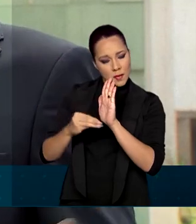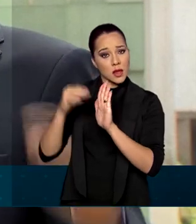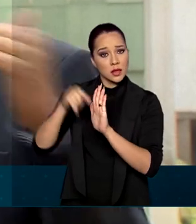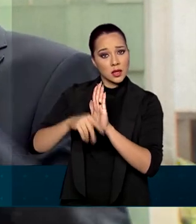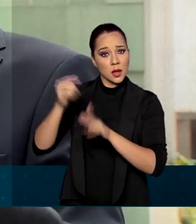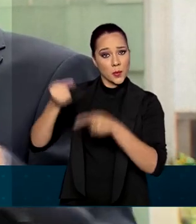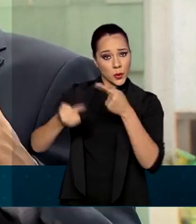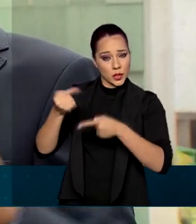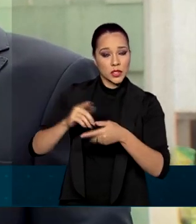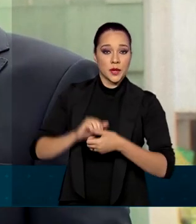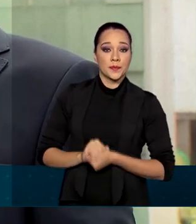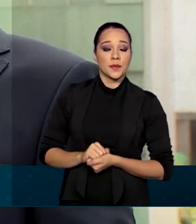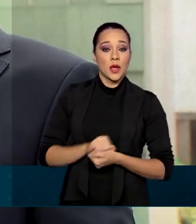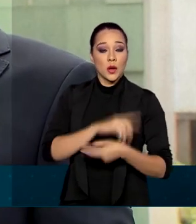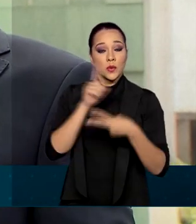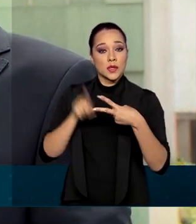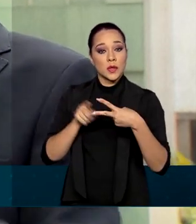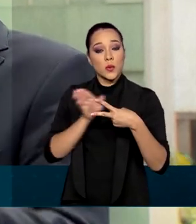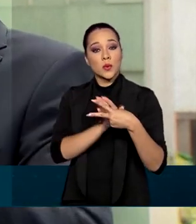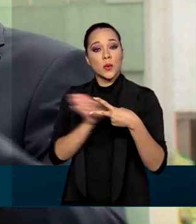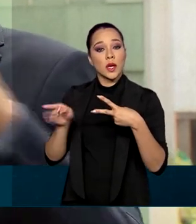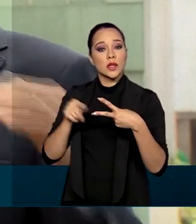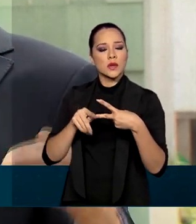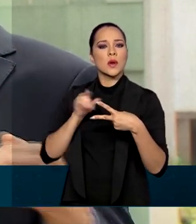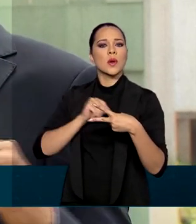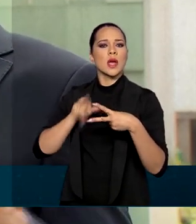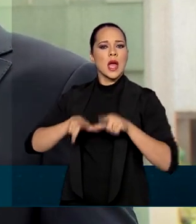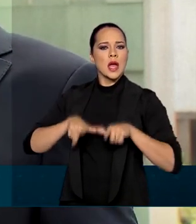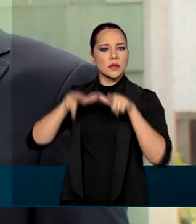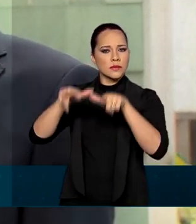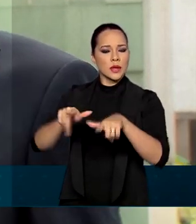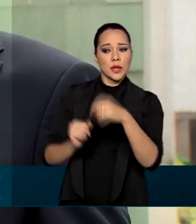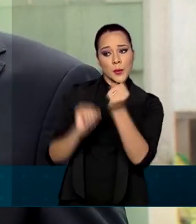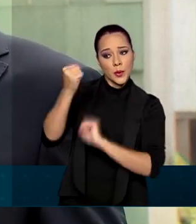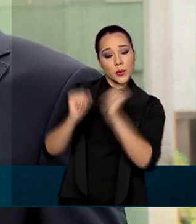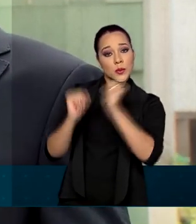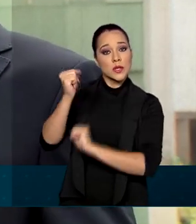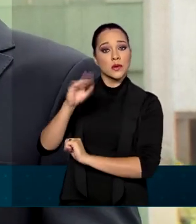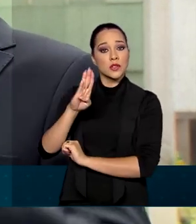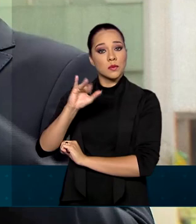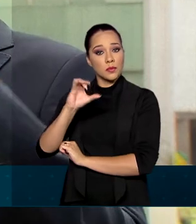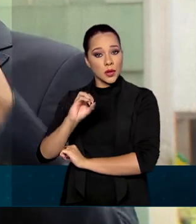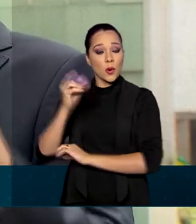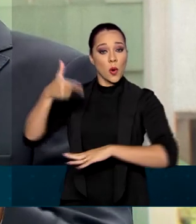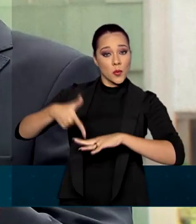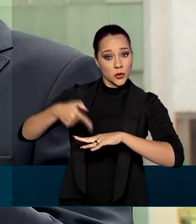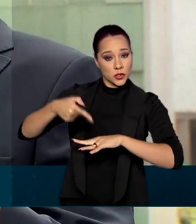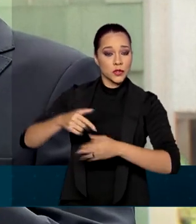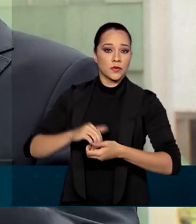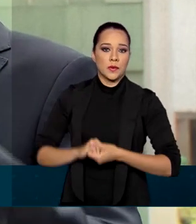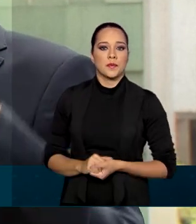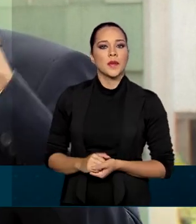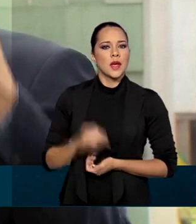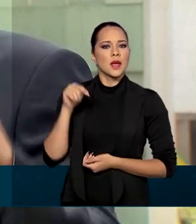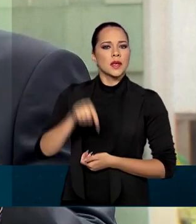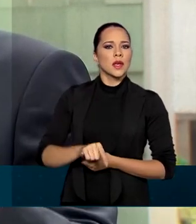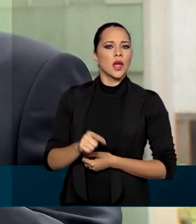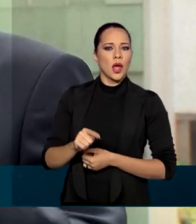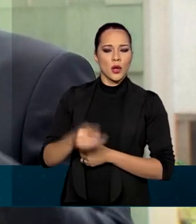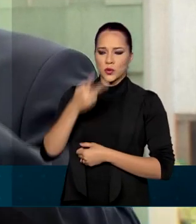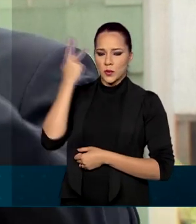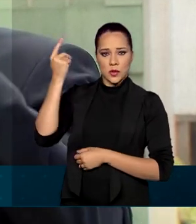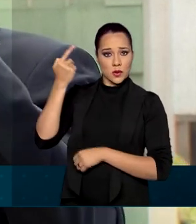Um outro eixo é o eixo da certificação da produção de biocombustíveis, no qual os produtores se